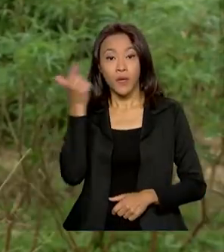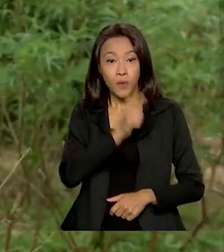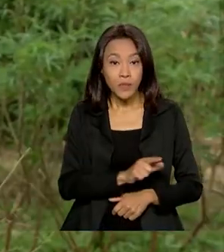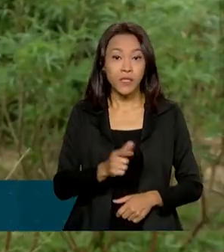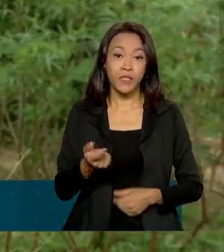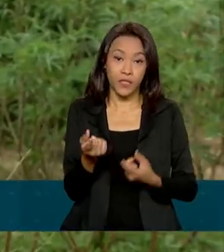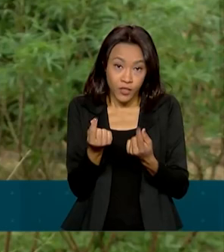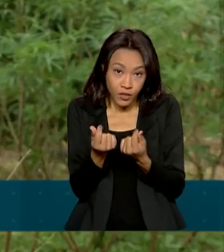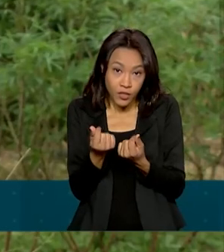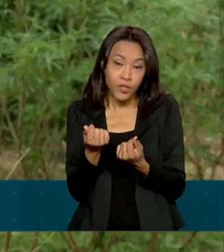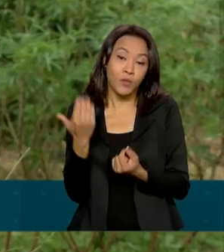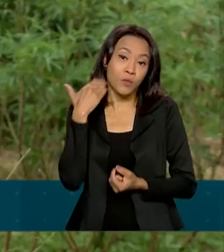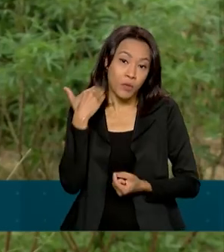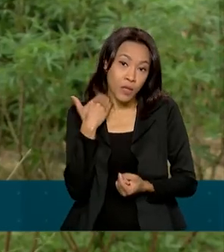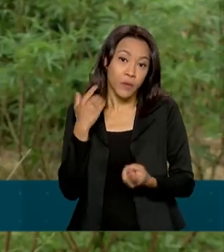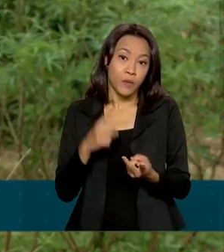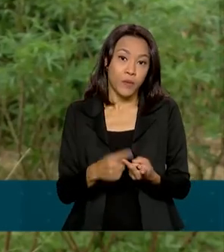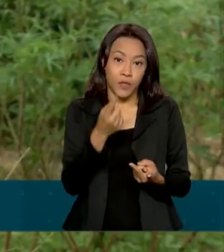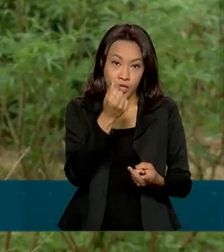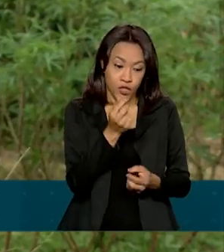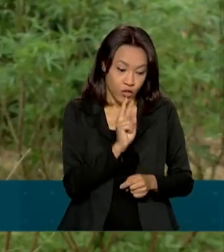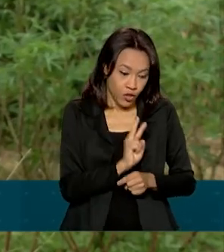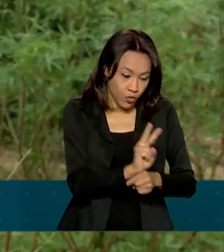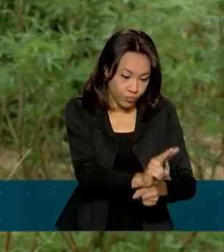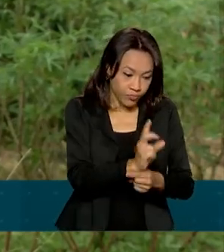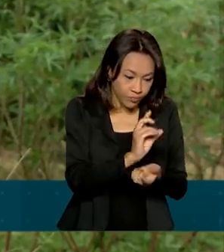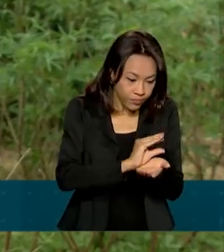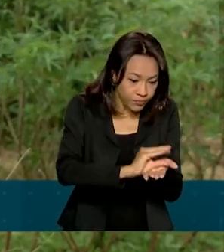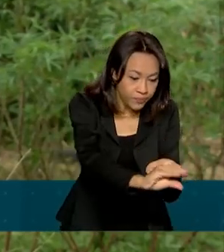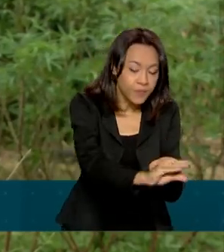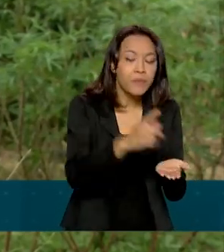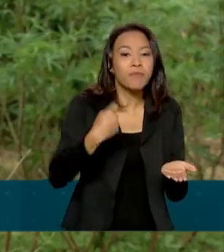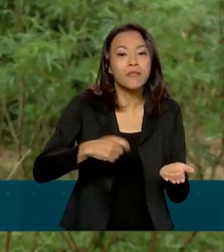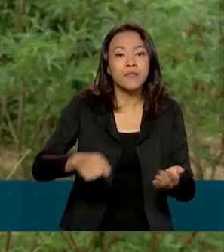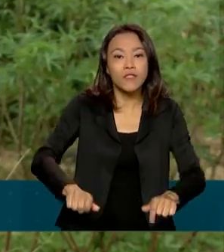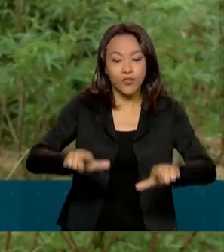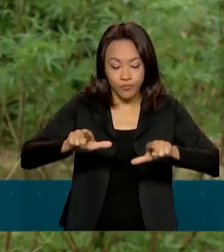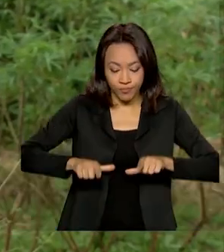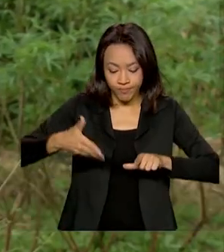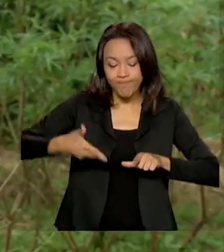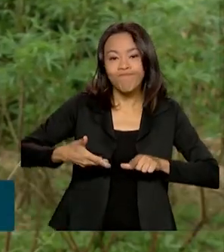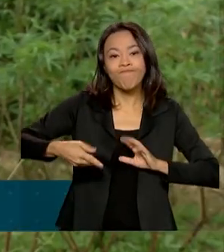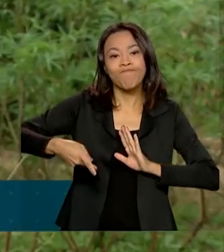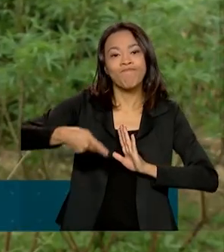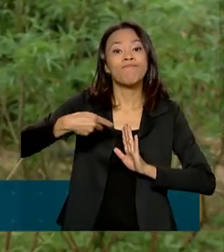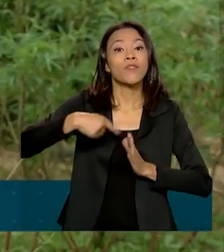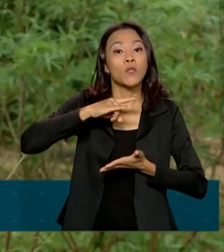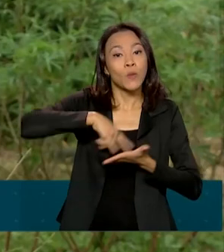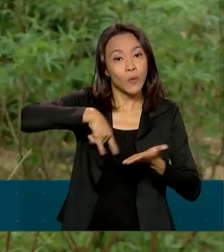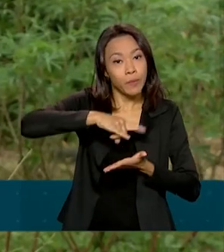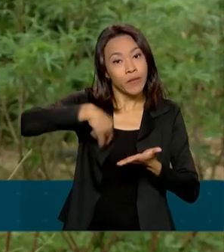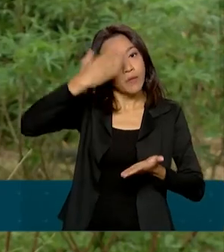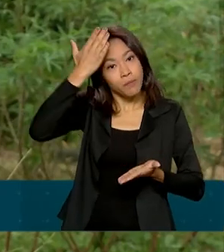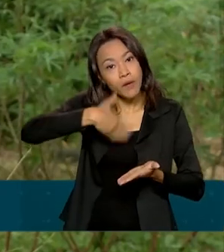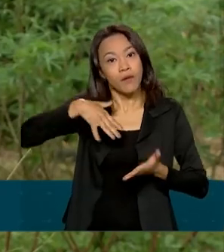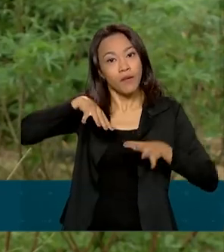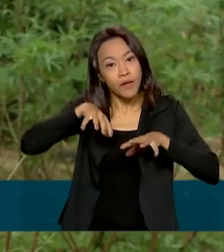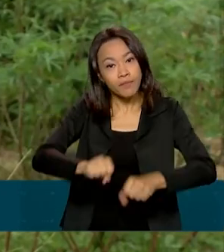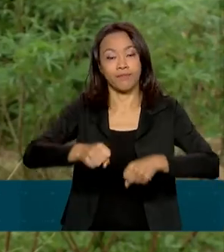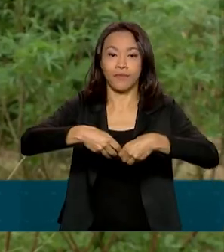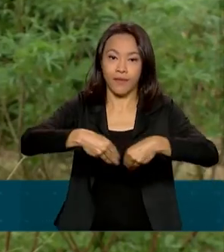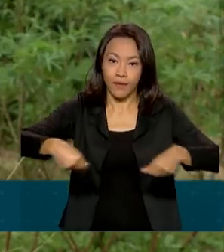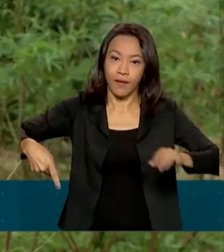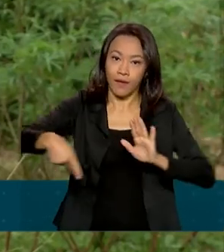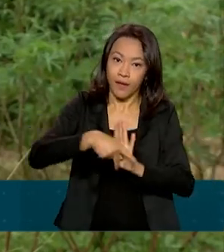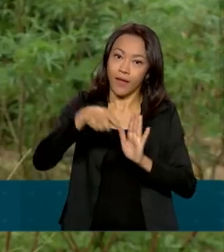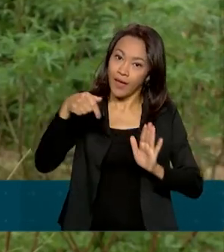no banco e investir nos cultivos, o agricultor precisa de um documento que prove que ele é dono da terra. Esse documento é o